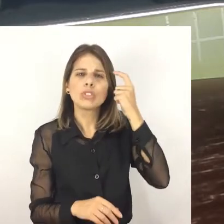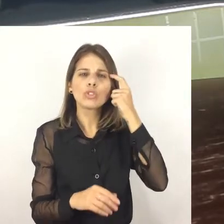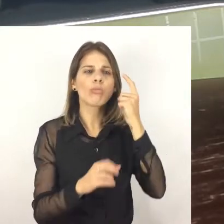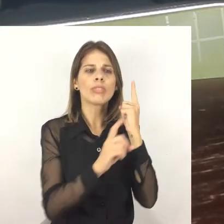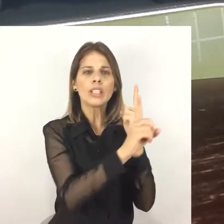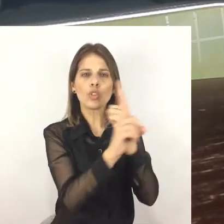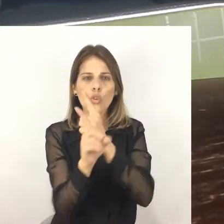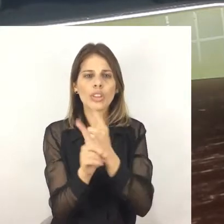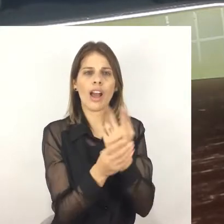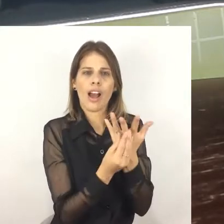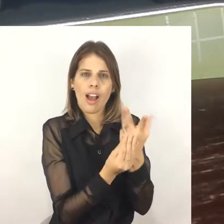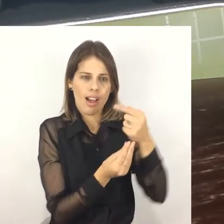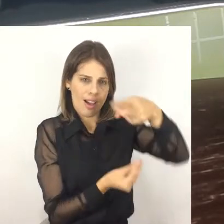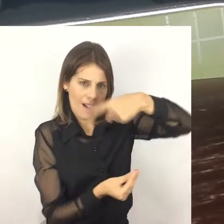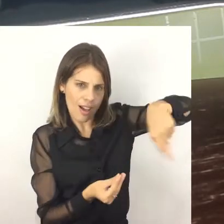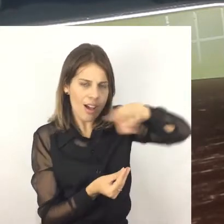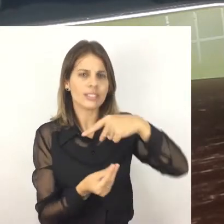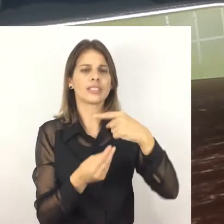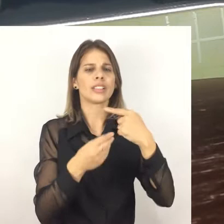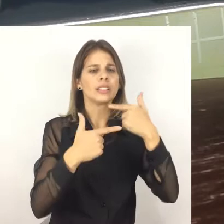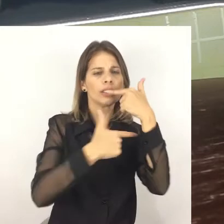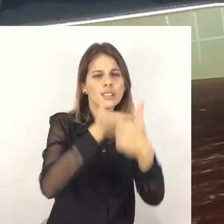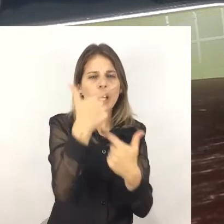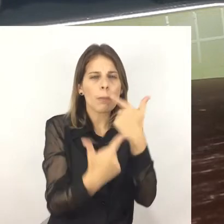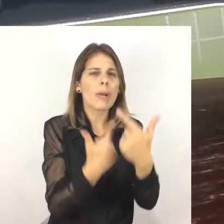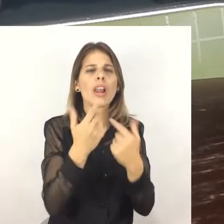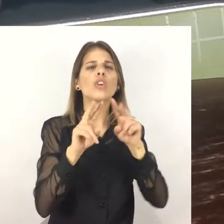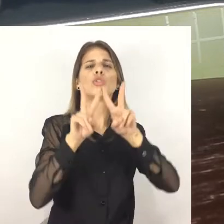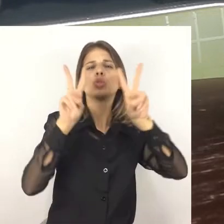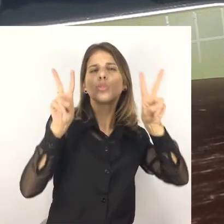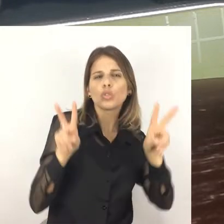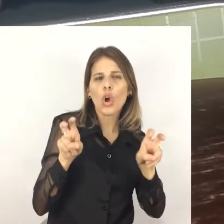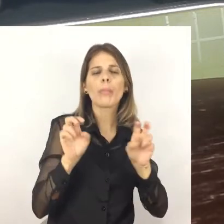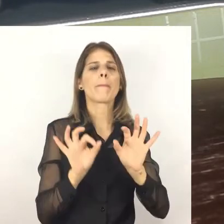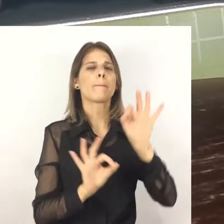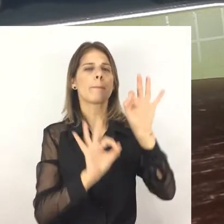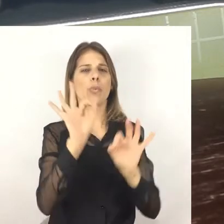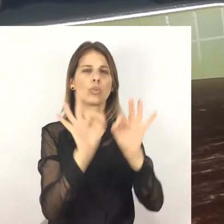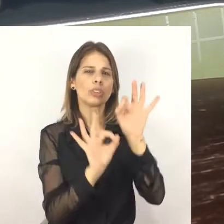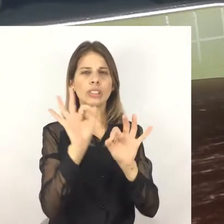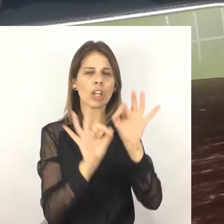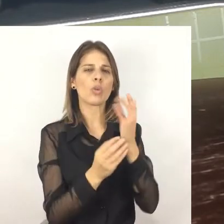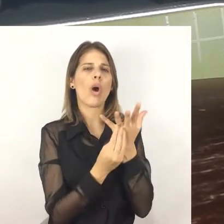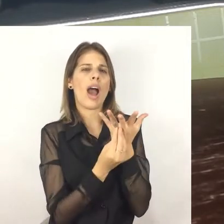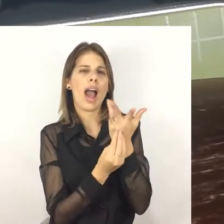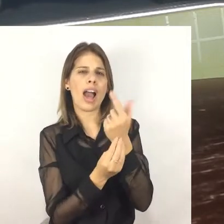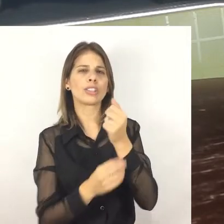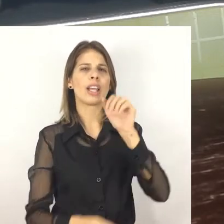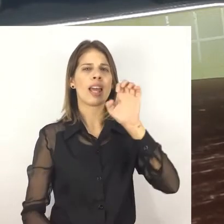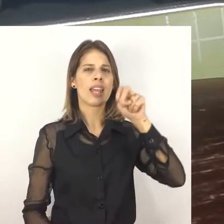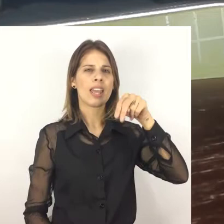independência, do ano da independência do Brasil. E aí nós